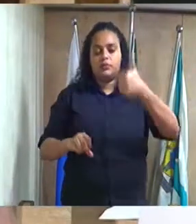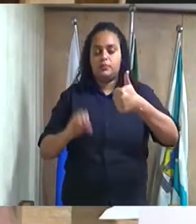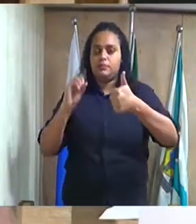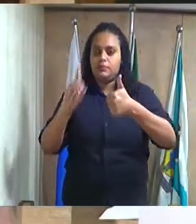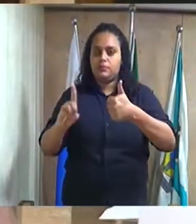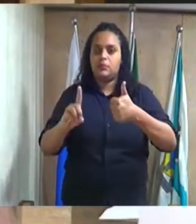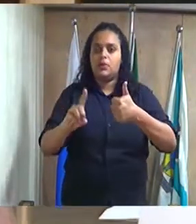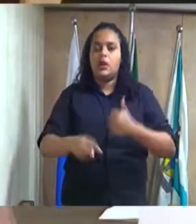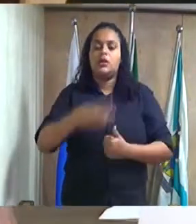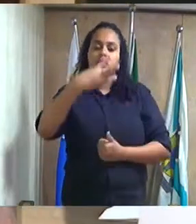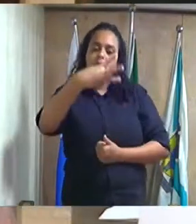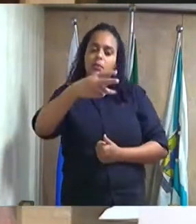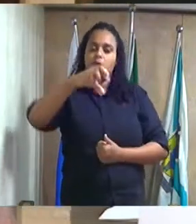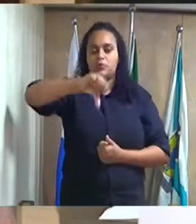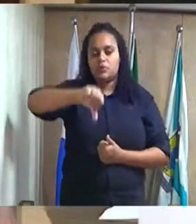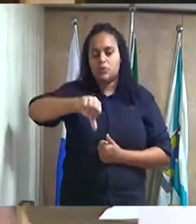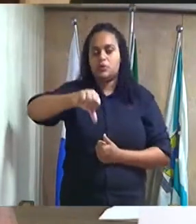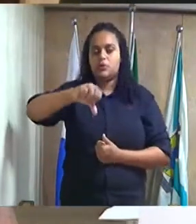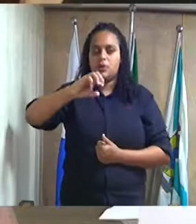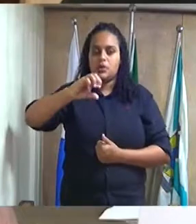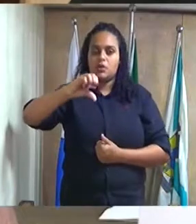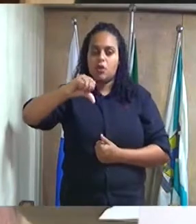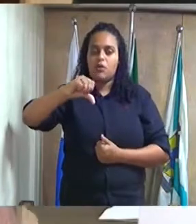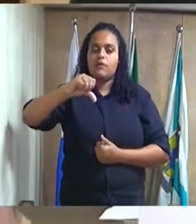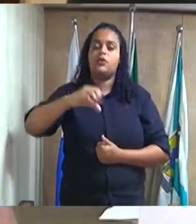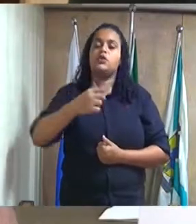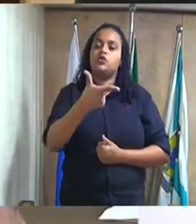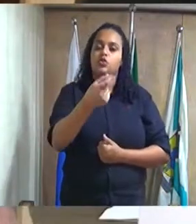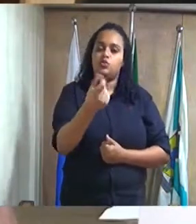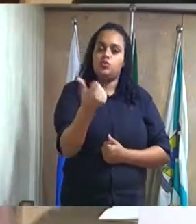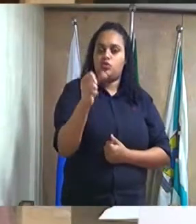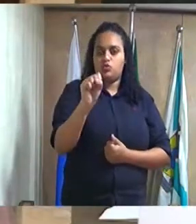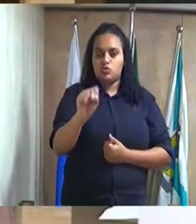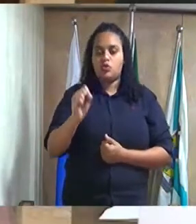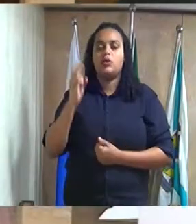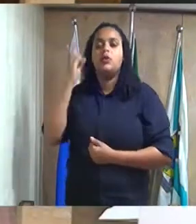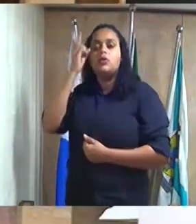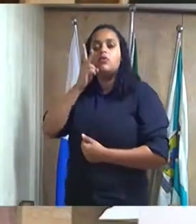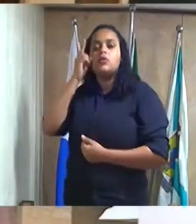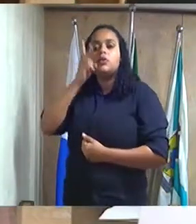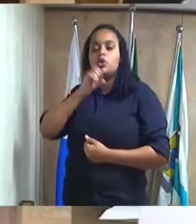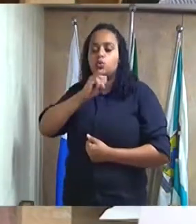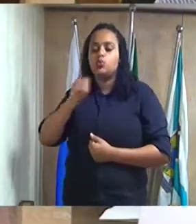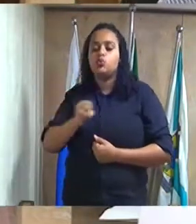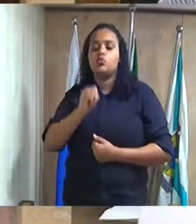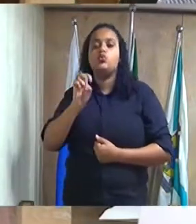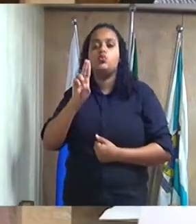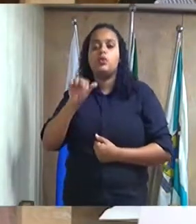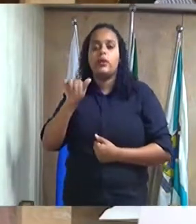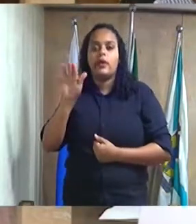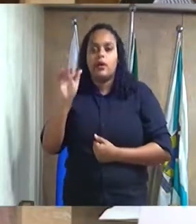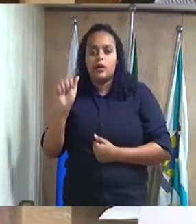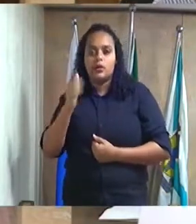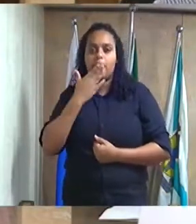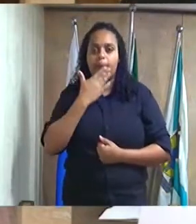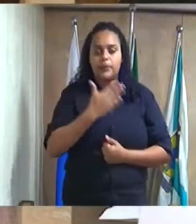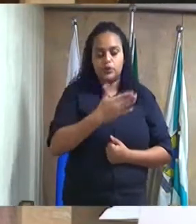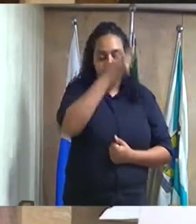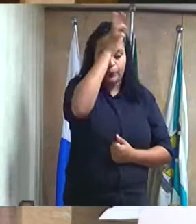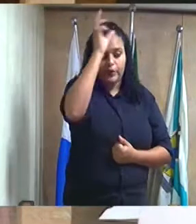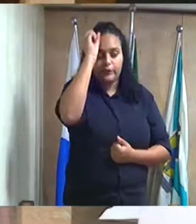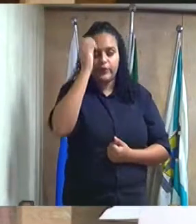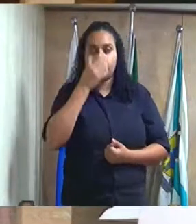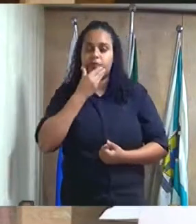3909-2018 da excelentíssima senhora vereadora Juliana do Táxi solicitando ao